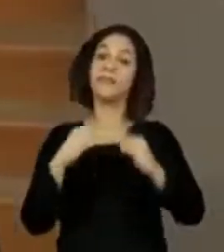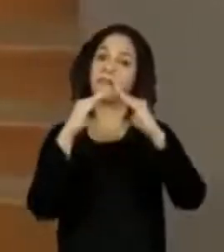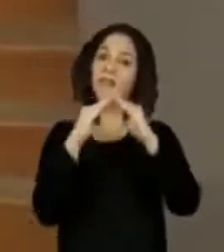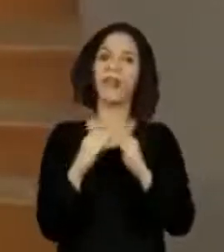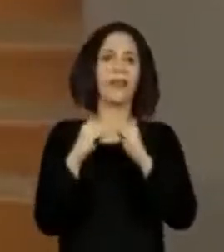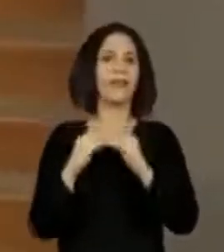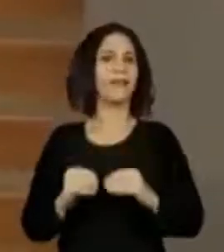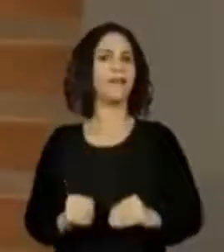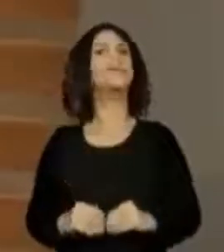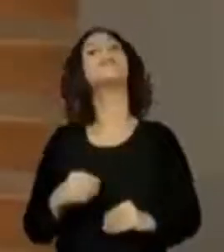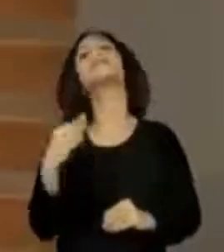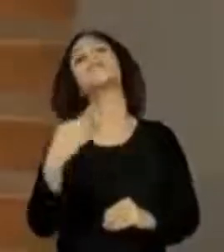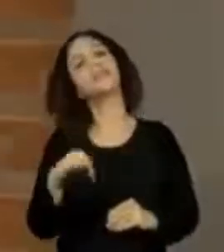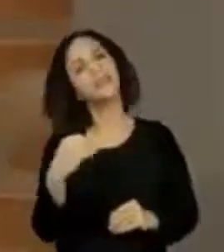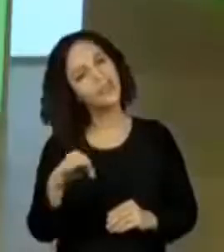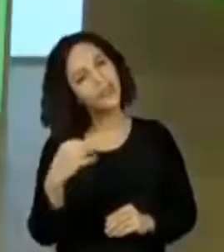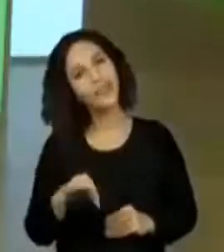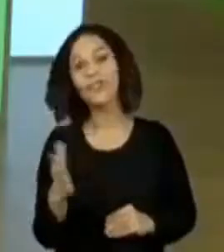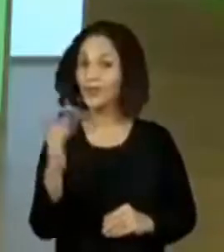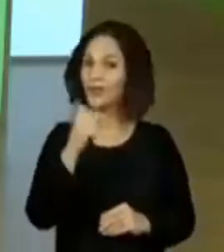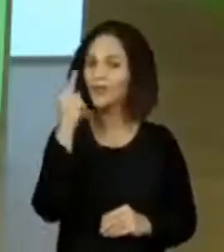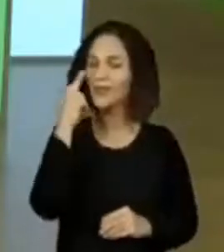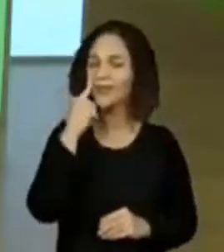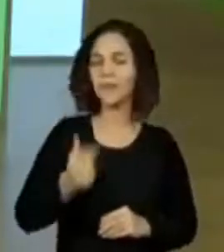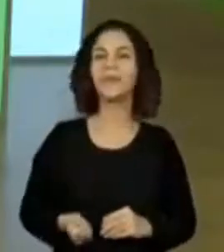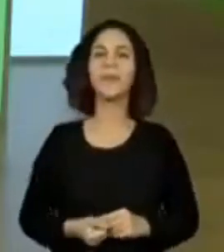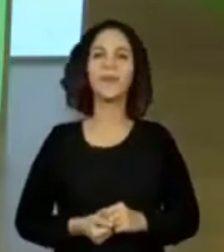casa! Isso mesmo! Vem cá, ó!